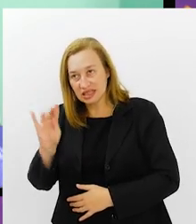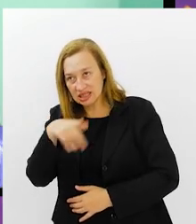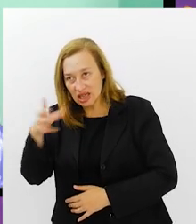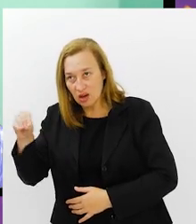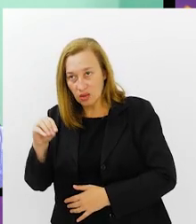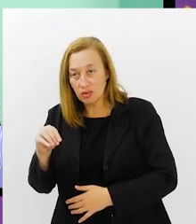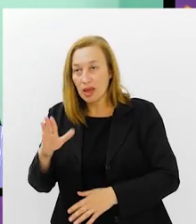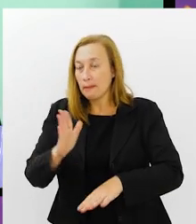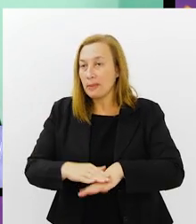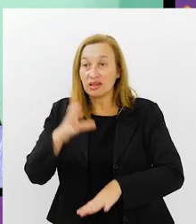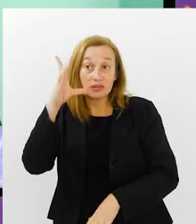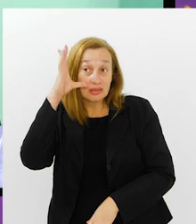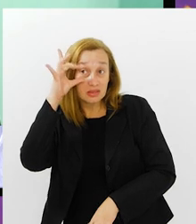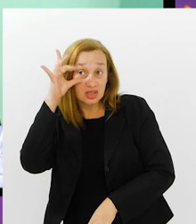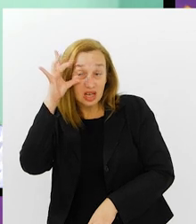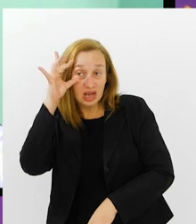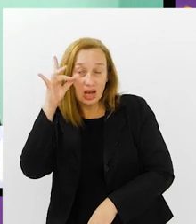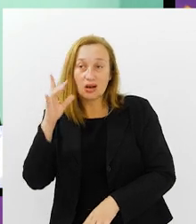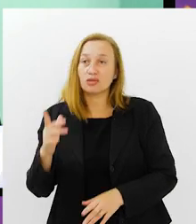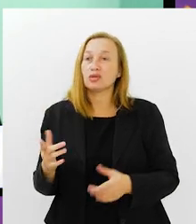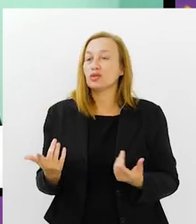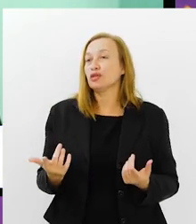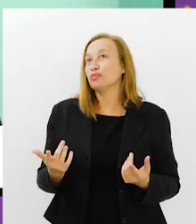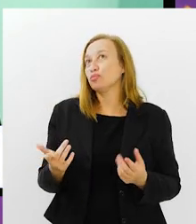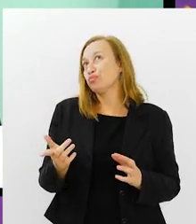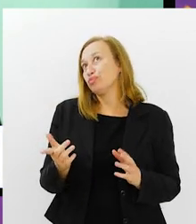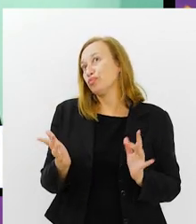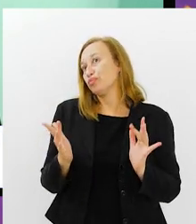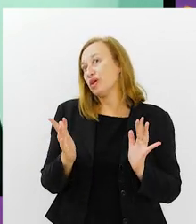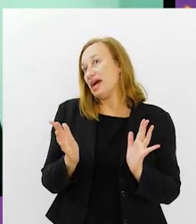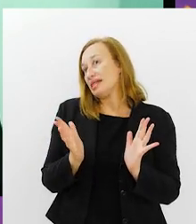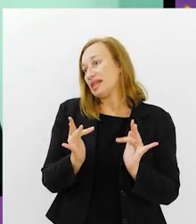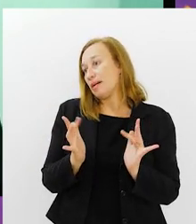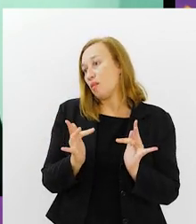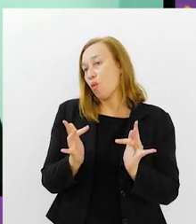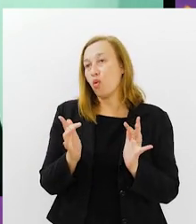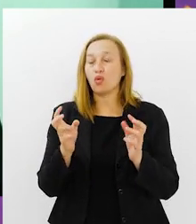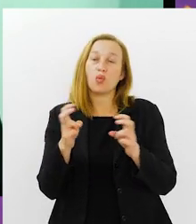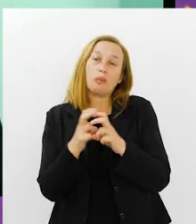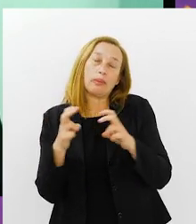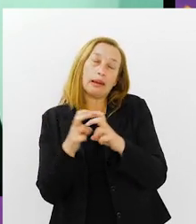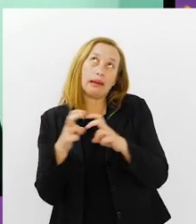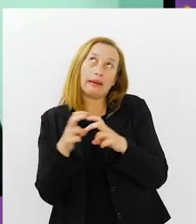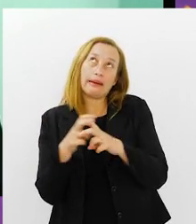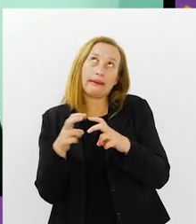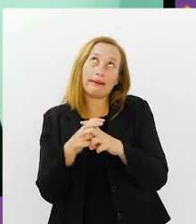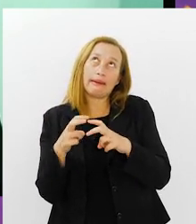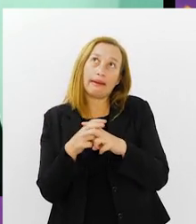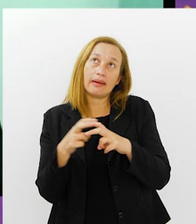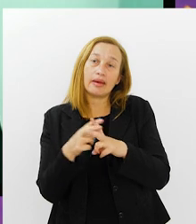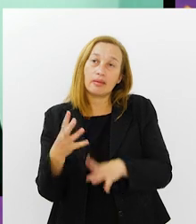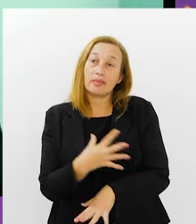aparece mais no Instagram, por causa de relacionamento e briga pela